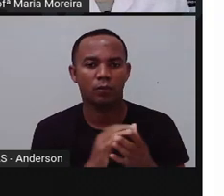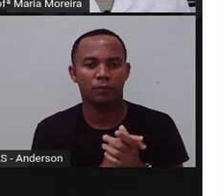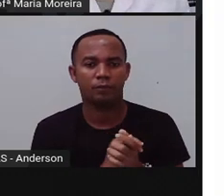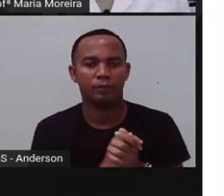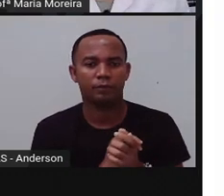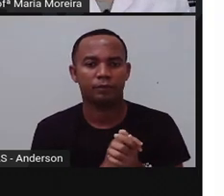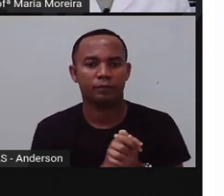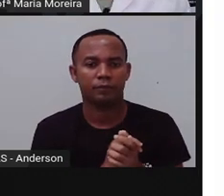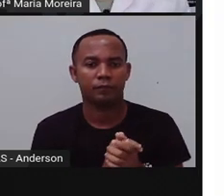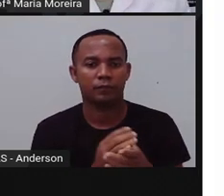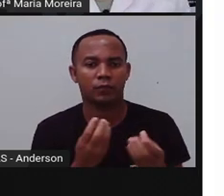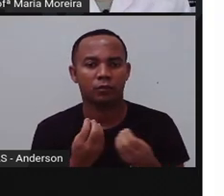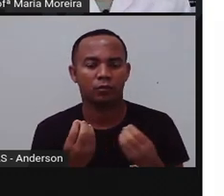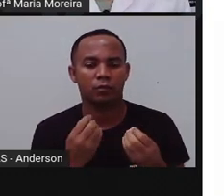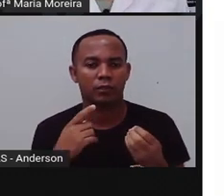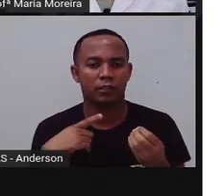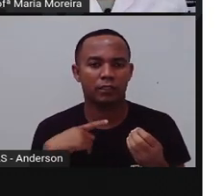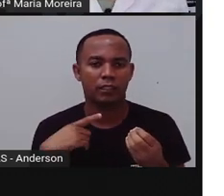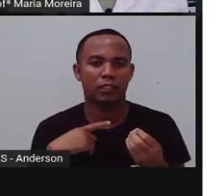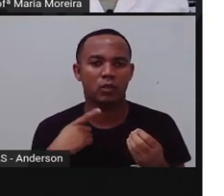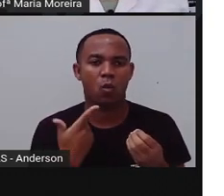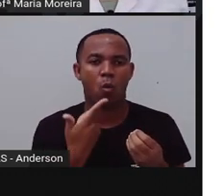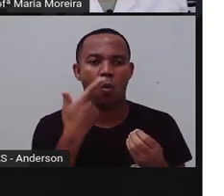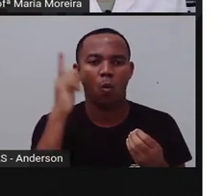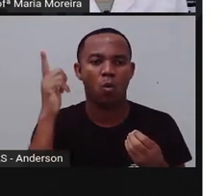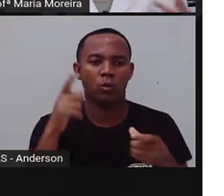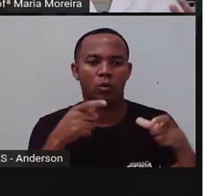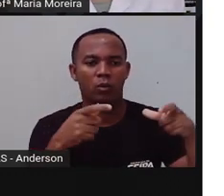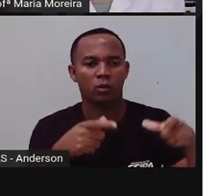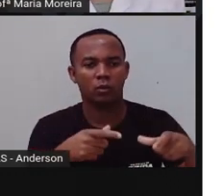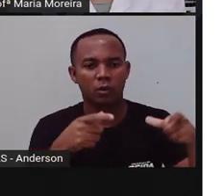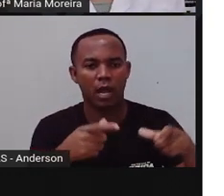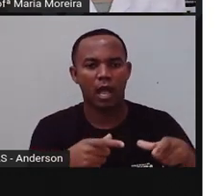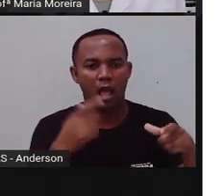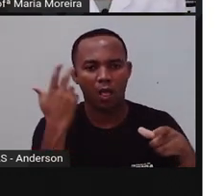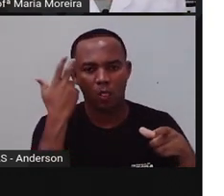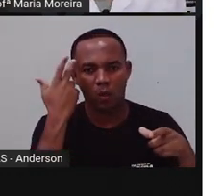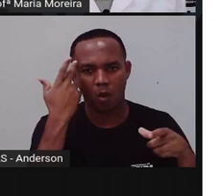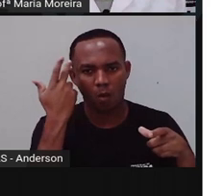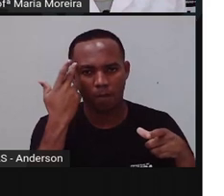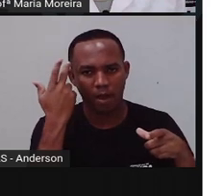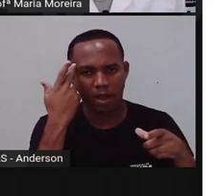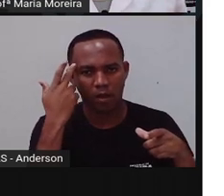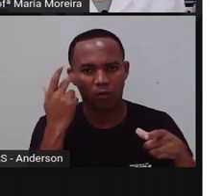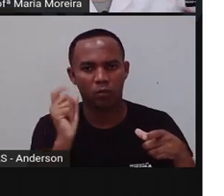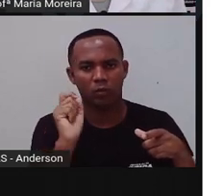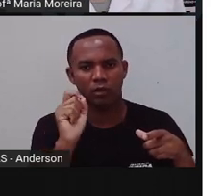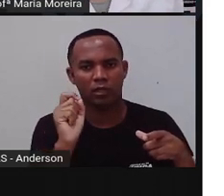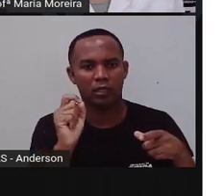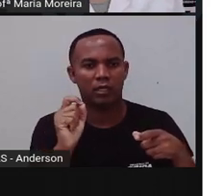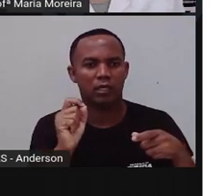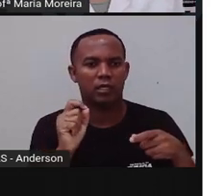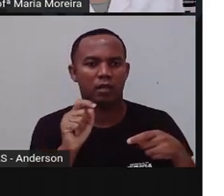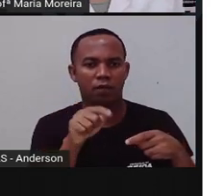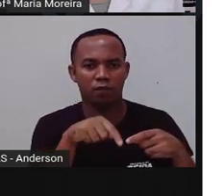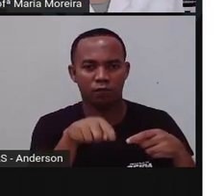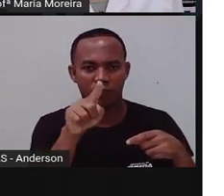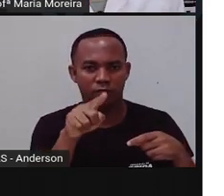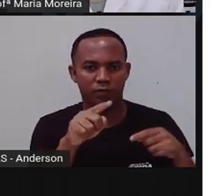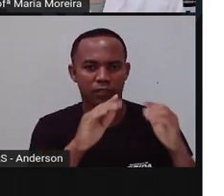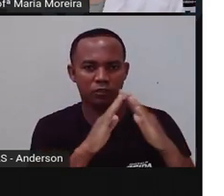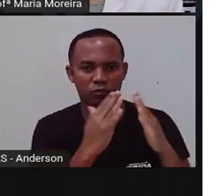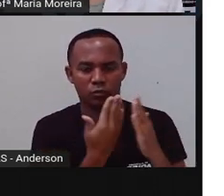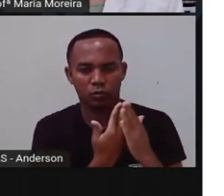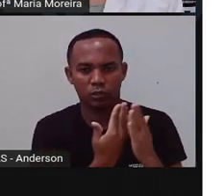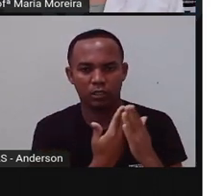é a nossa segunda casa? Tem um outro lugar, né? Em tempos normais, que você passe tanto tempo quanto você passa na escola.